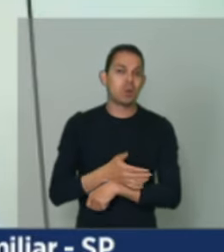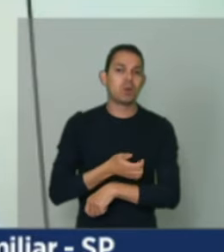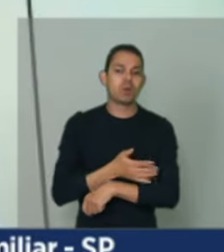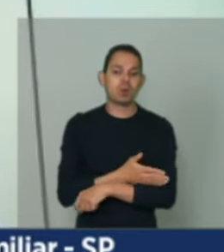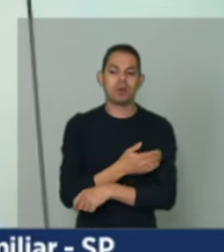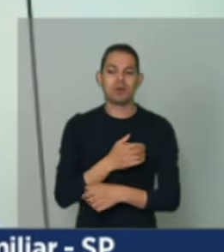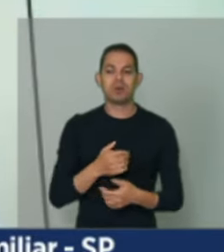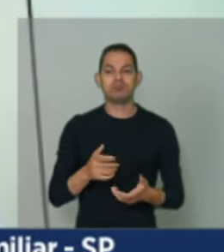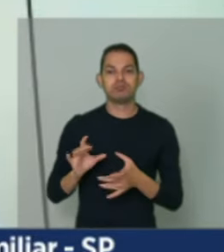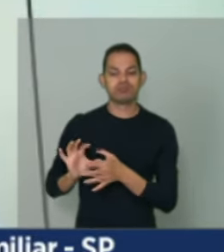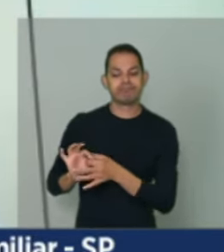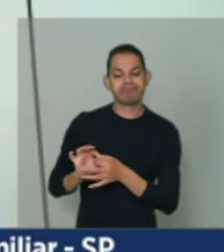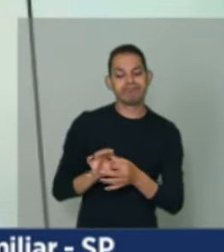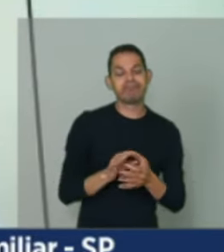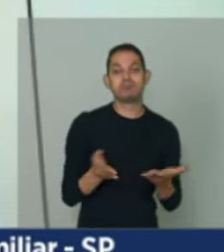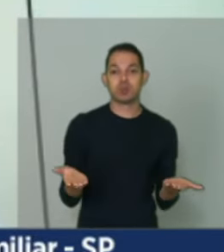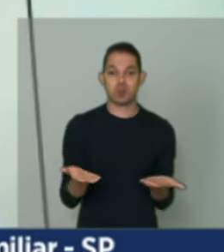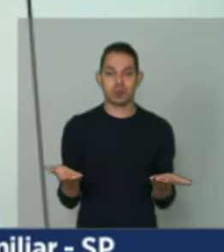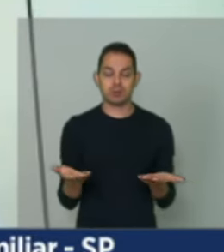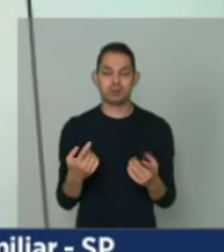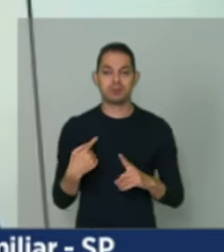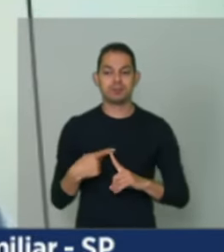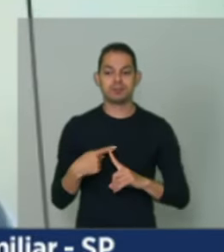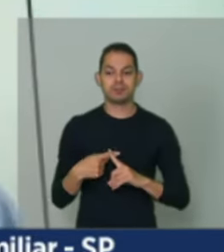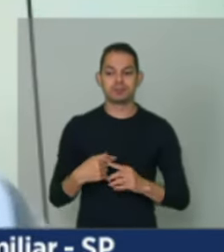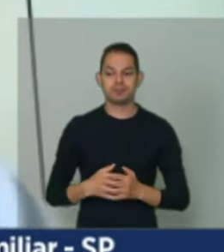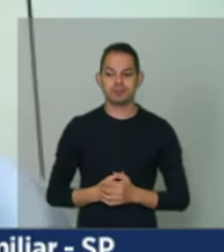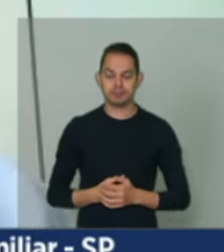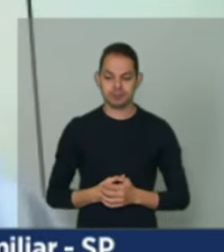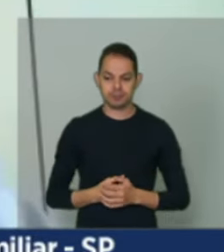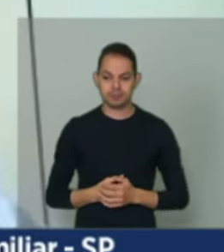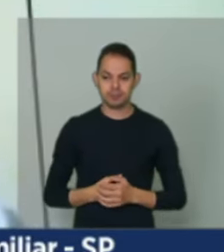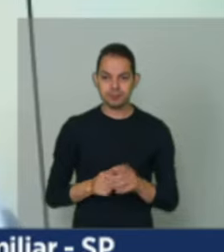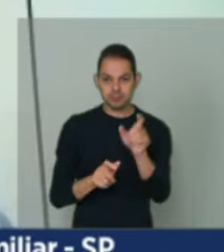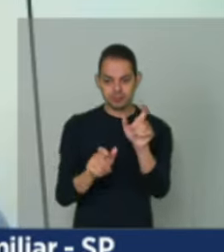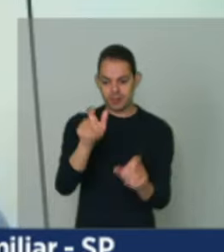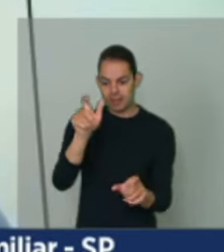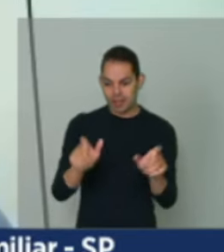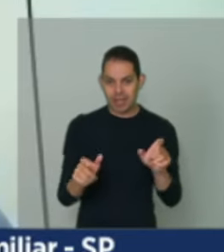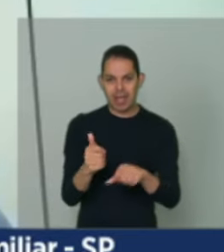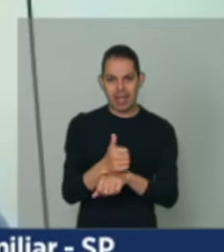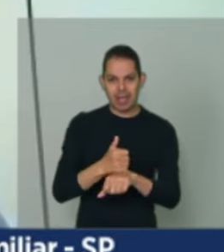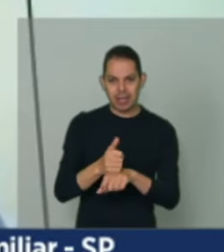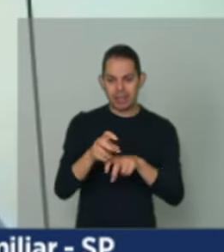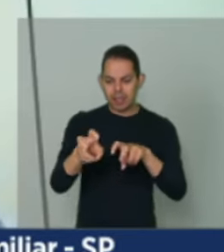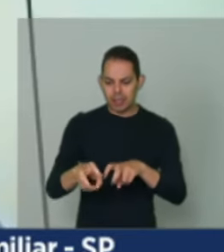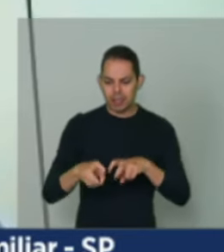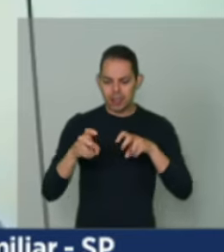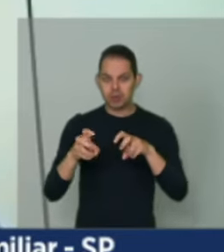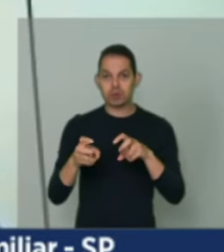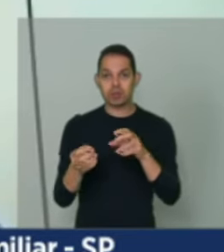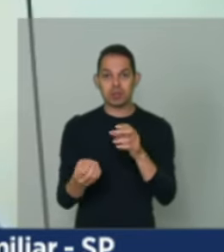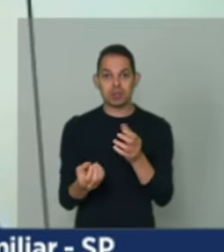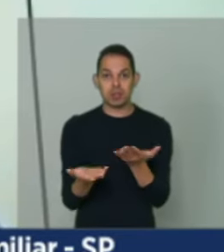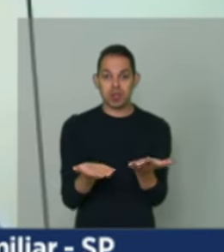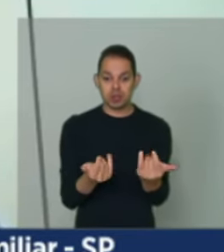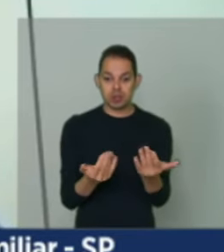cenário atual. Por quê? Esses agricultores jovens acabam indo para a cidade,